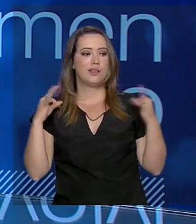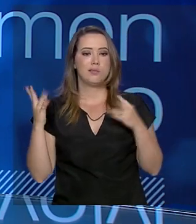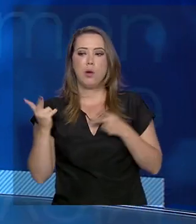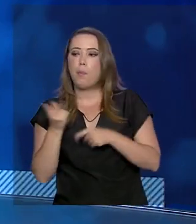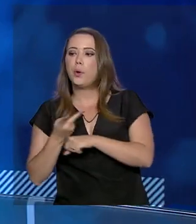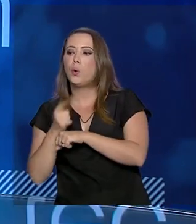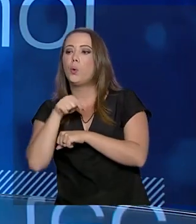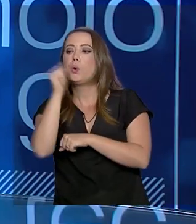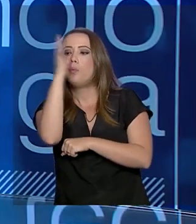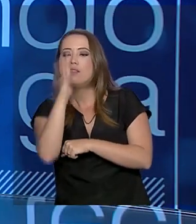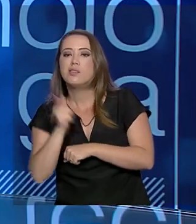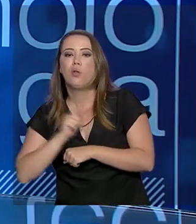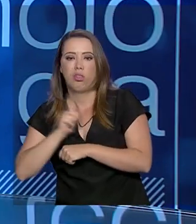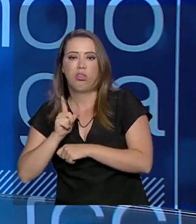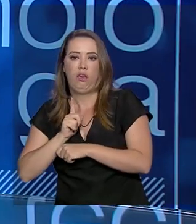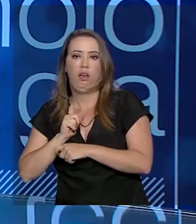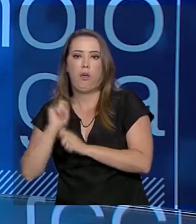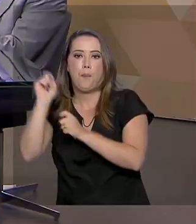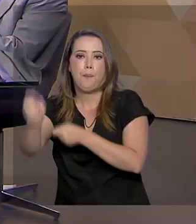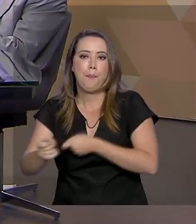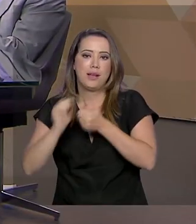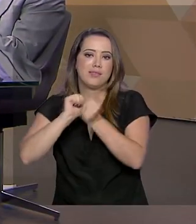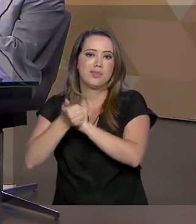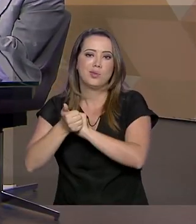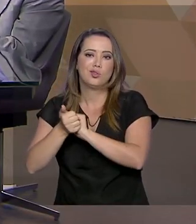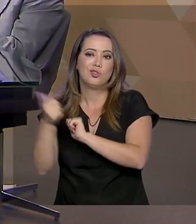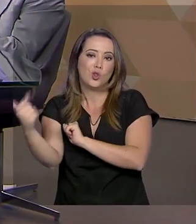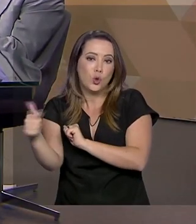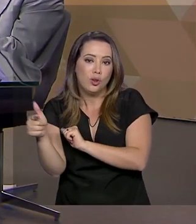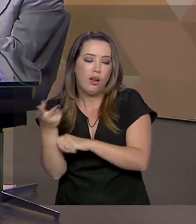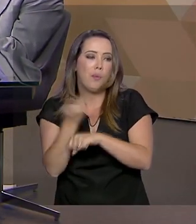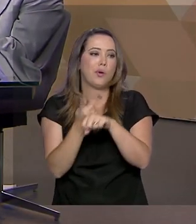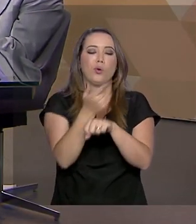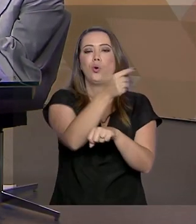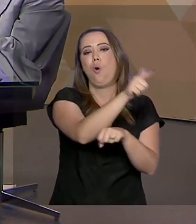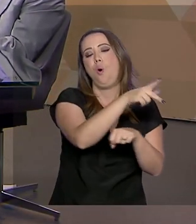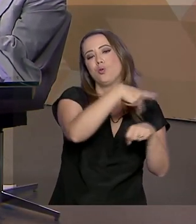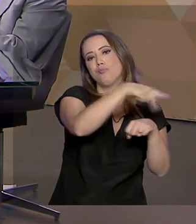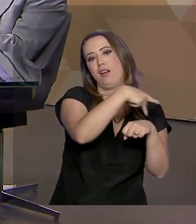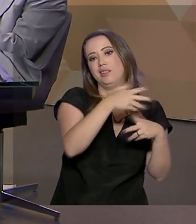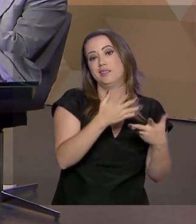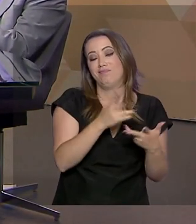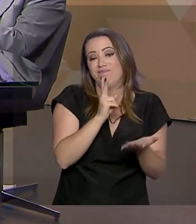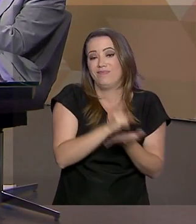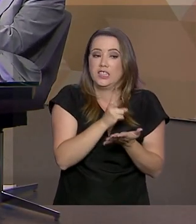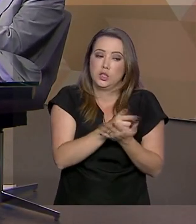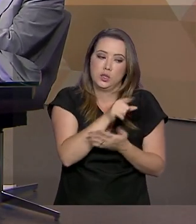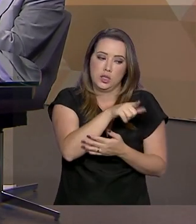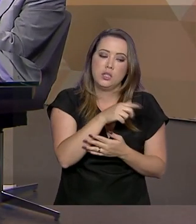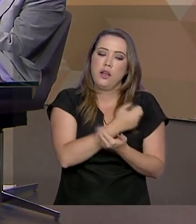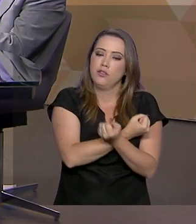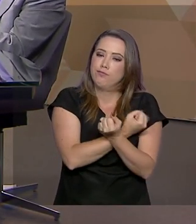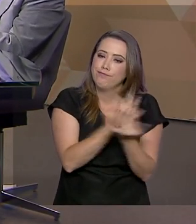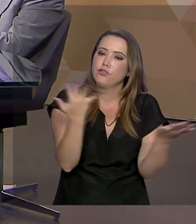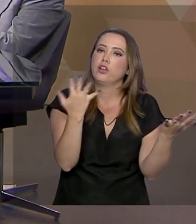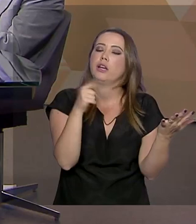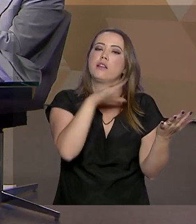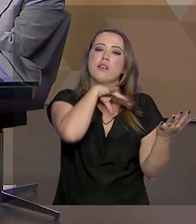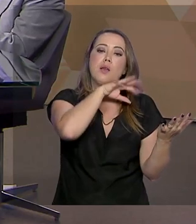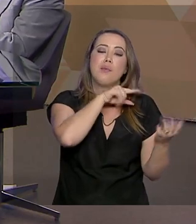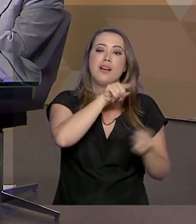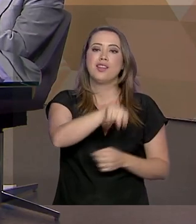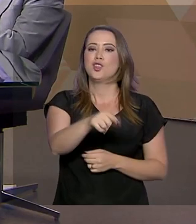de vir para o Brasil, vai lá para o Caribe, vai para a Argentina, que são países que, apesar de terem também muitas espécies e tal,